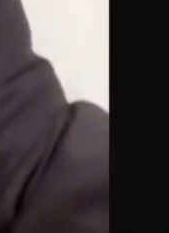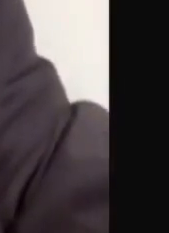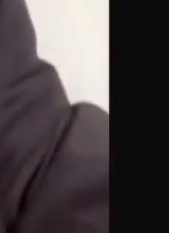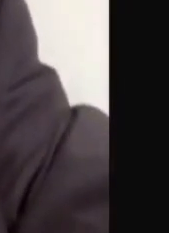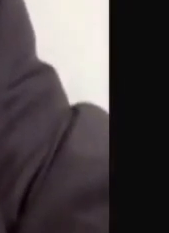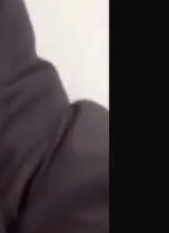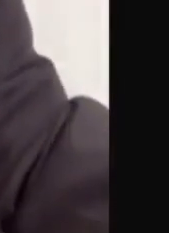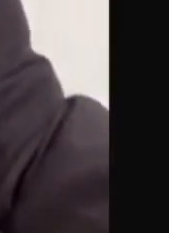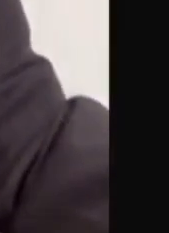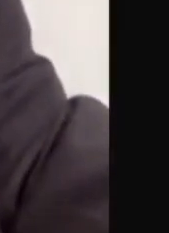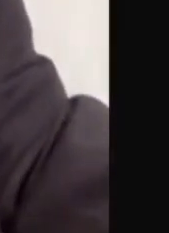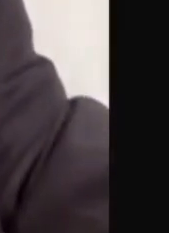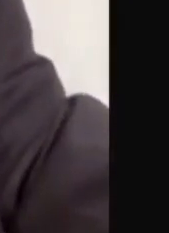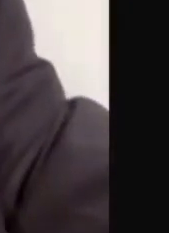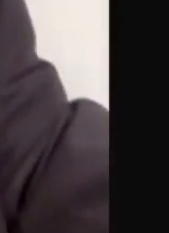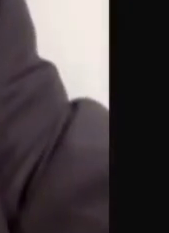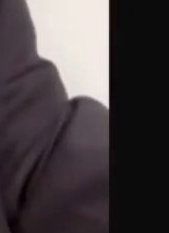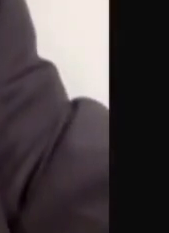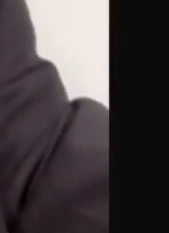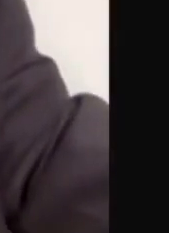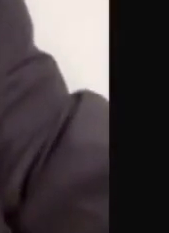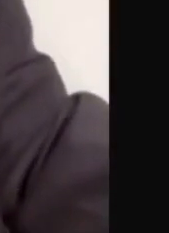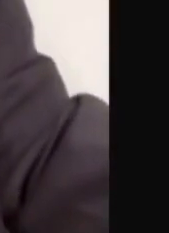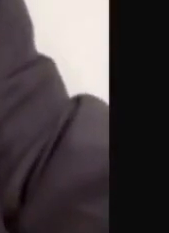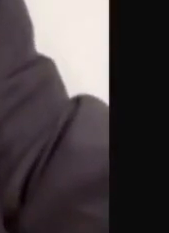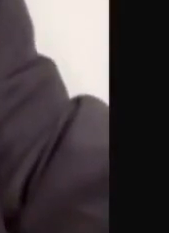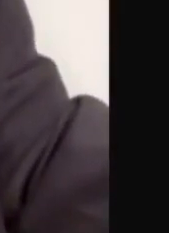919-2019.